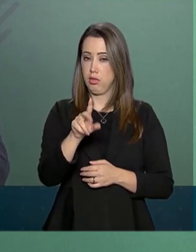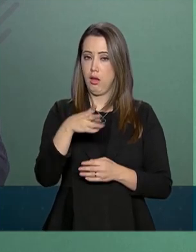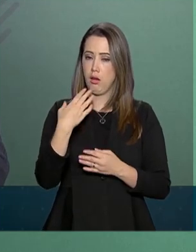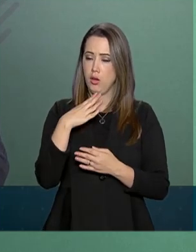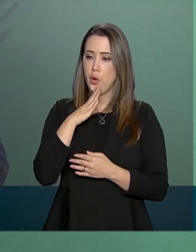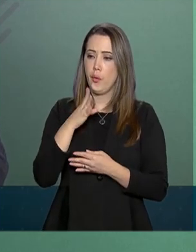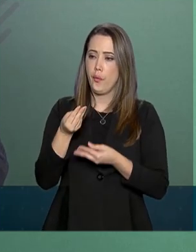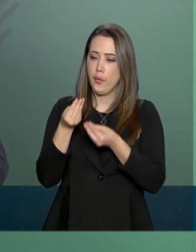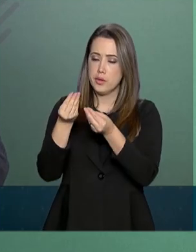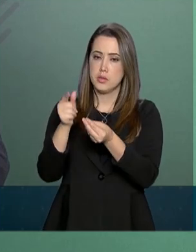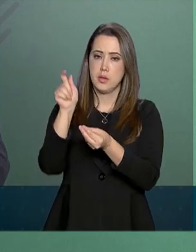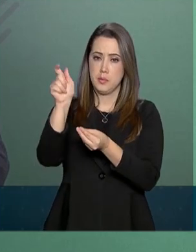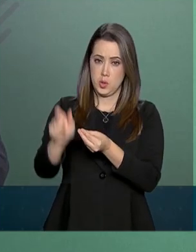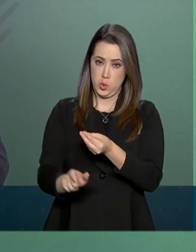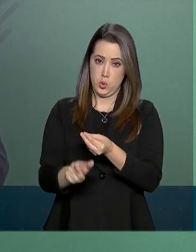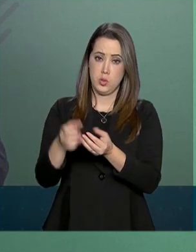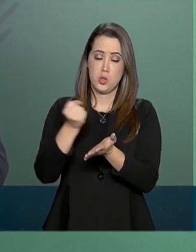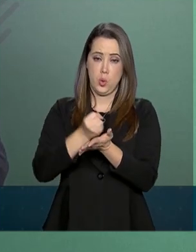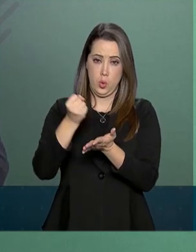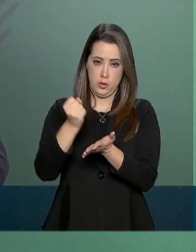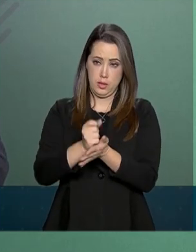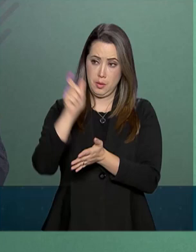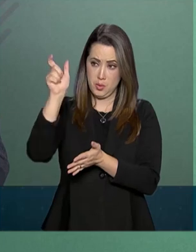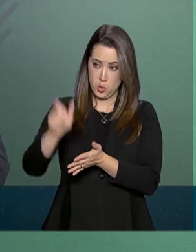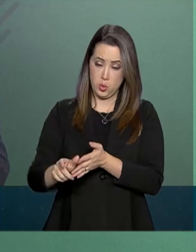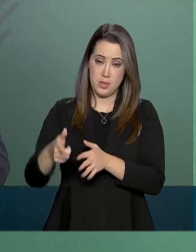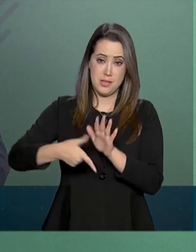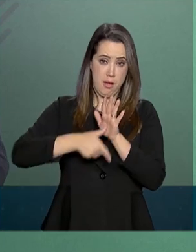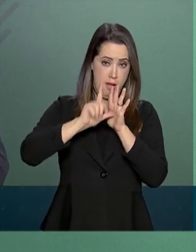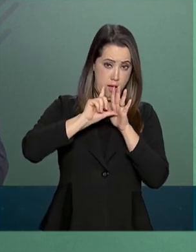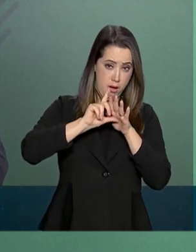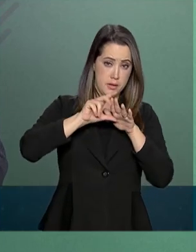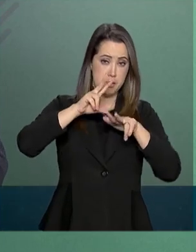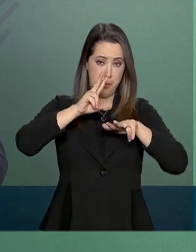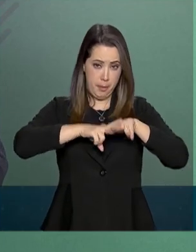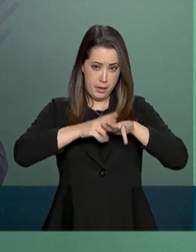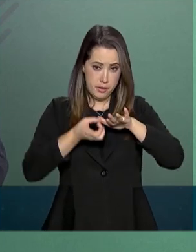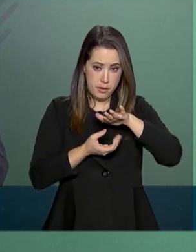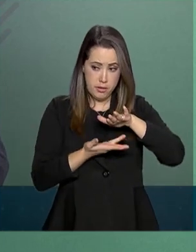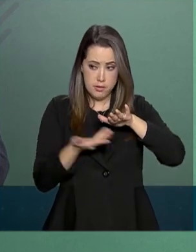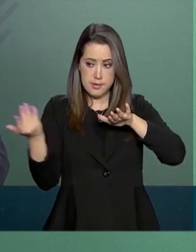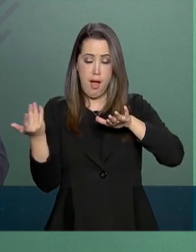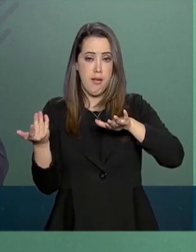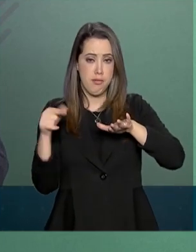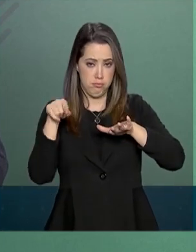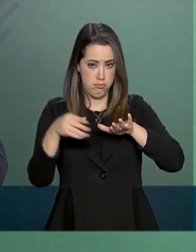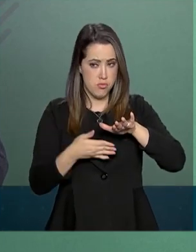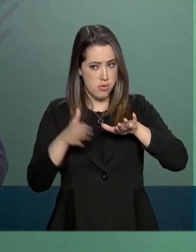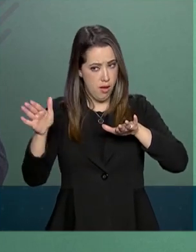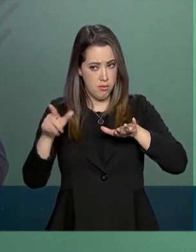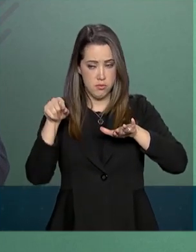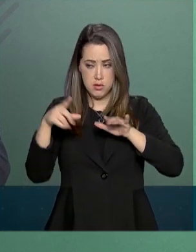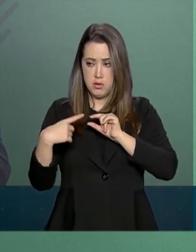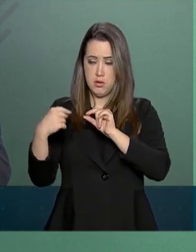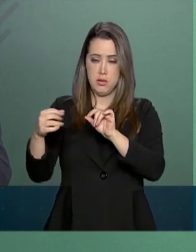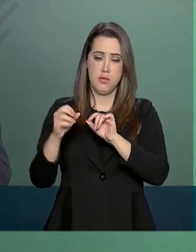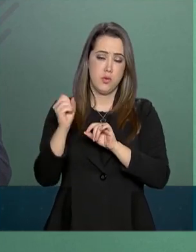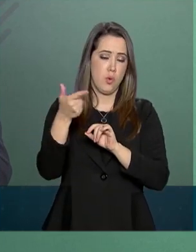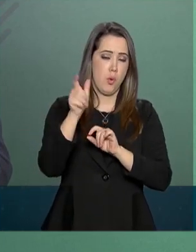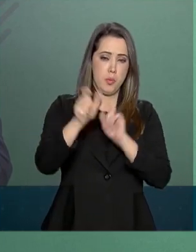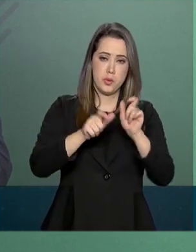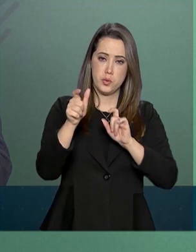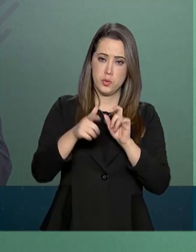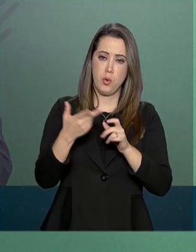e egressos, egressos do sistema prisional e pessoas que cumprem penas alternativas.